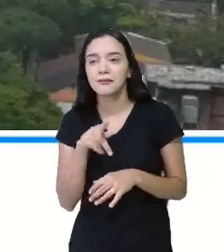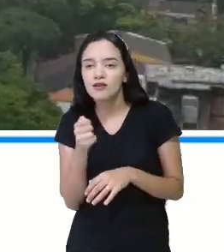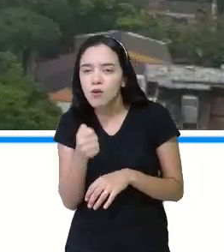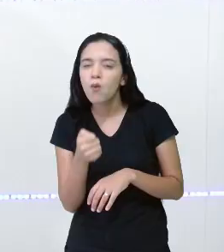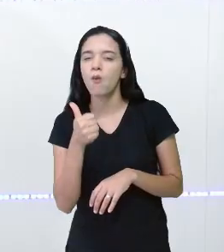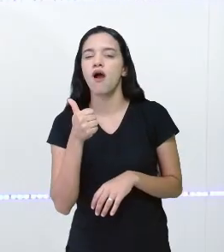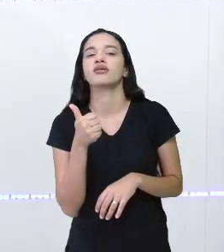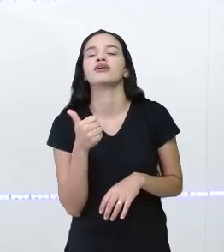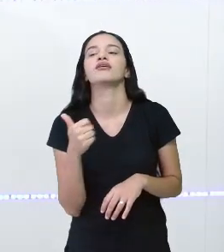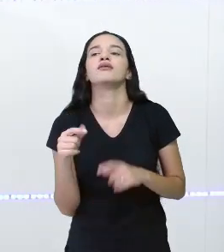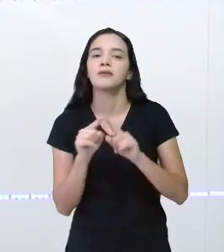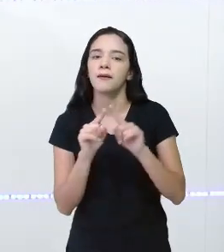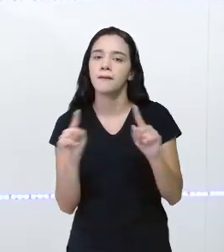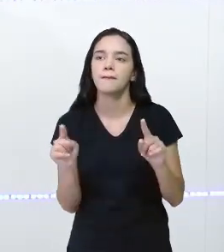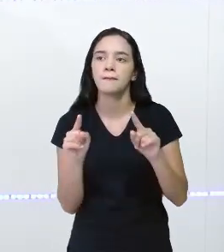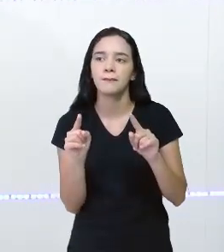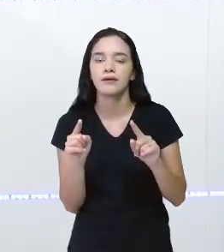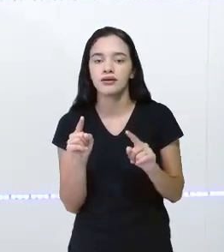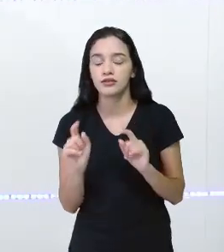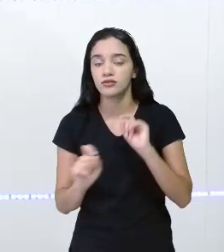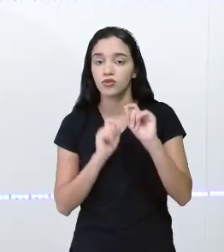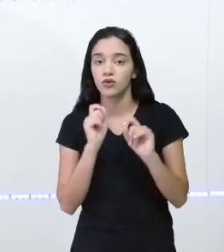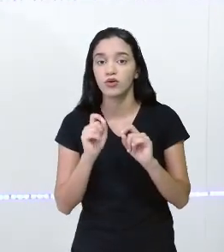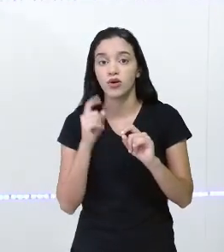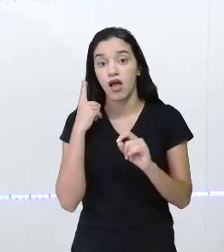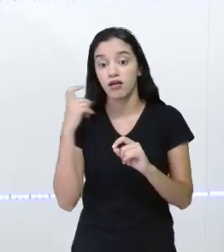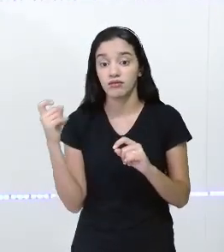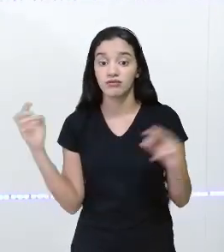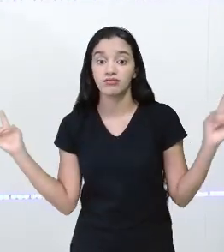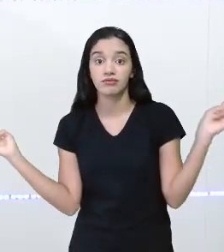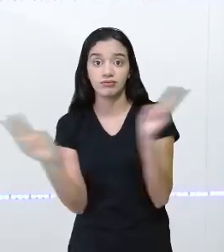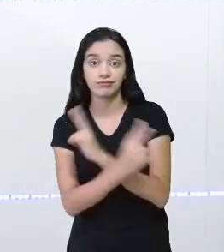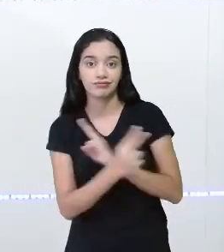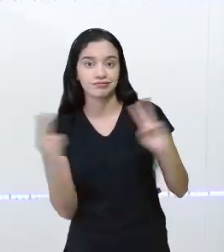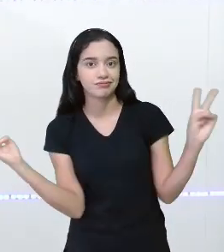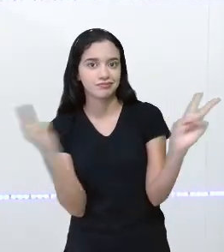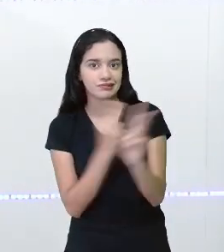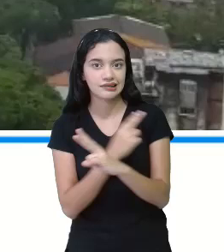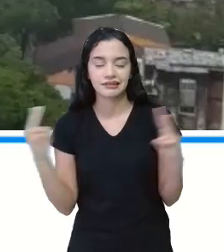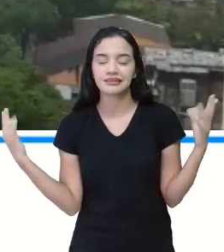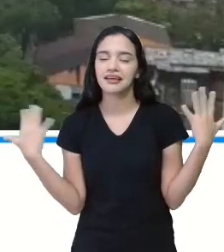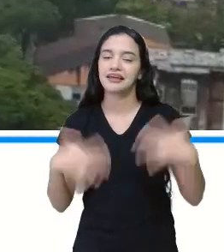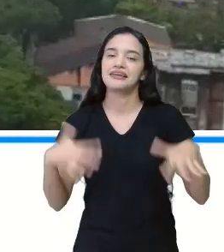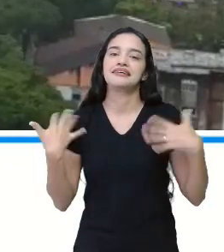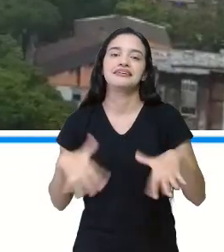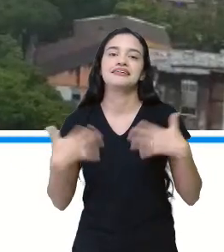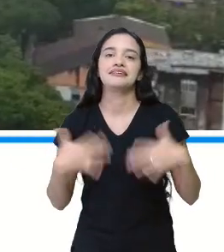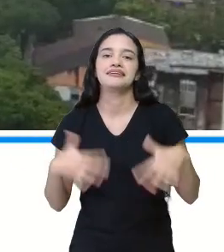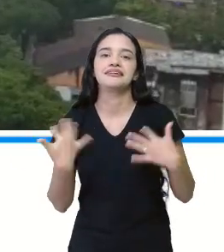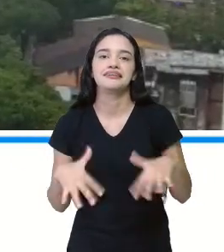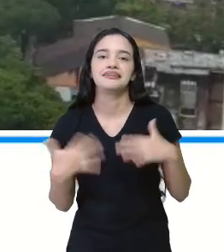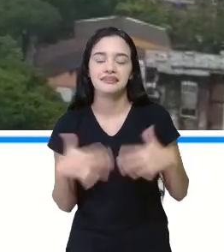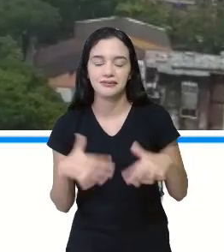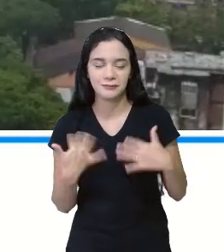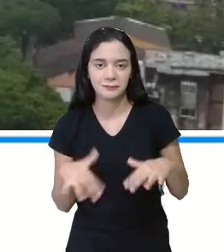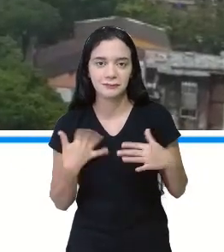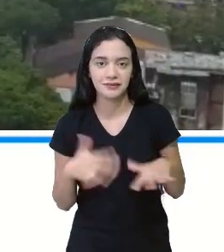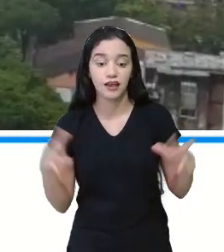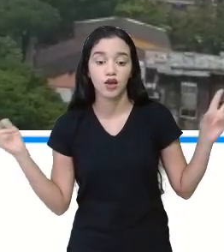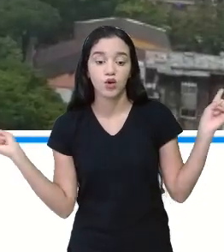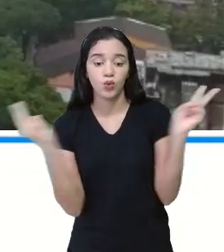acertou. Mas, a gente está ouvindo o barulho do vento, professora. Eita! Estava